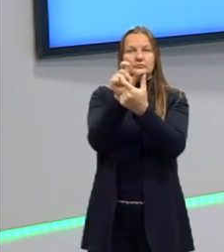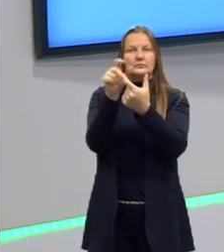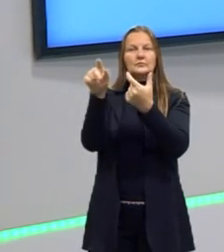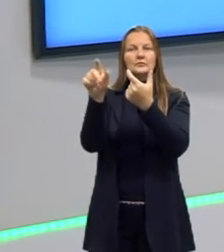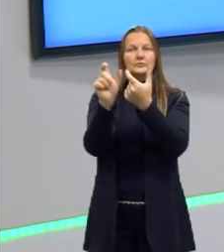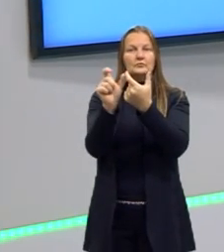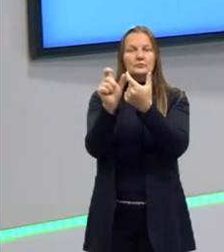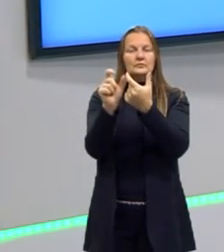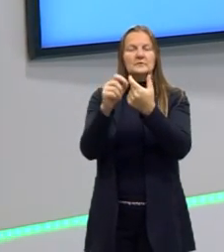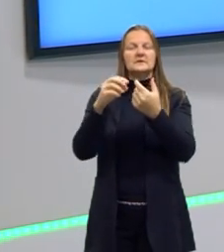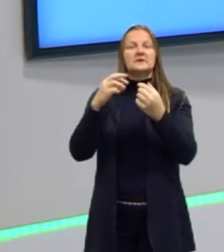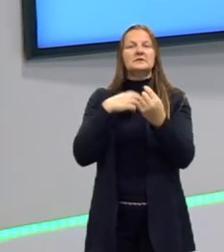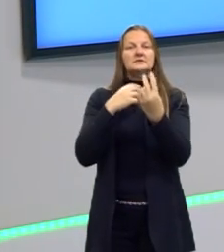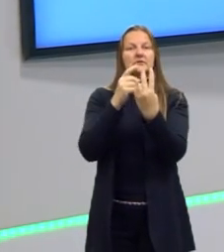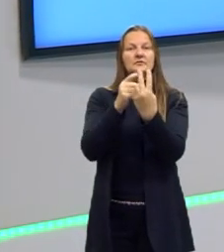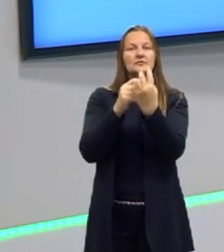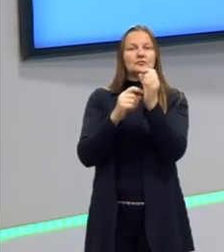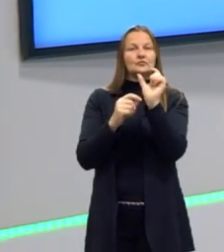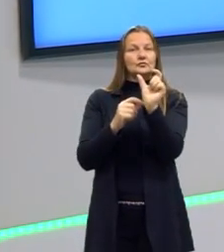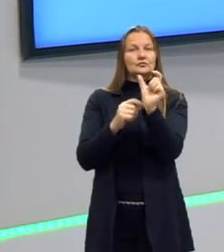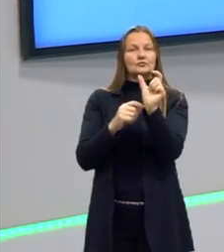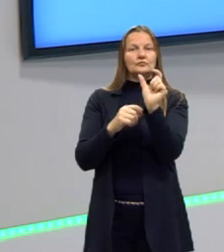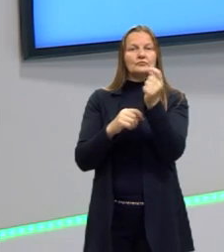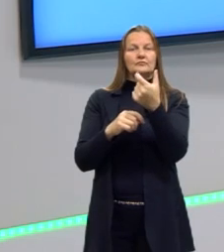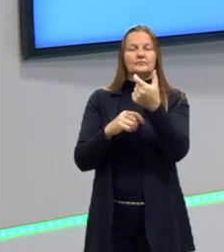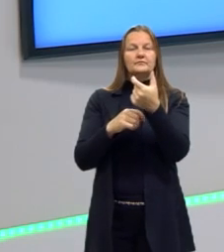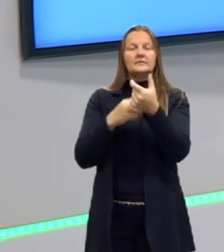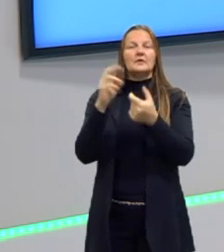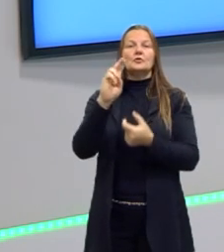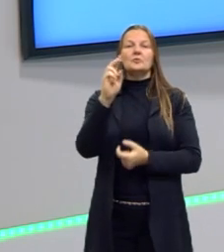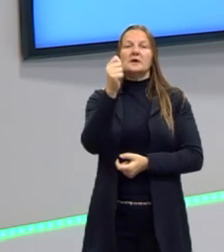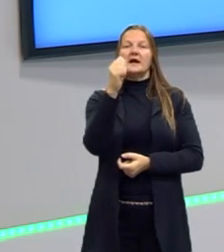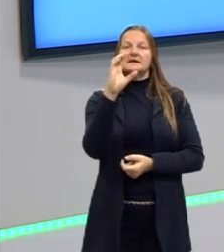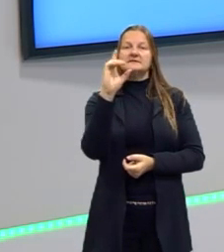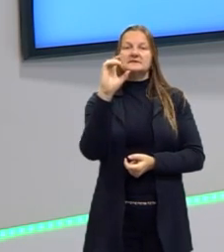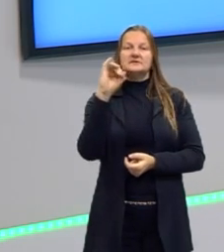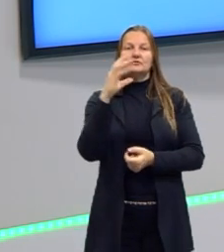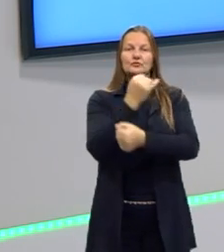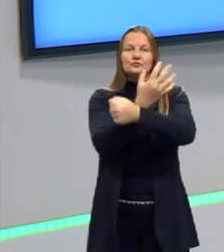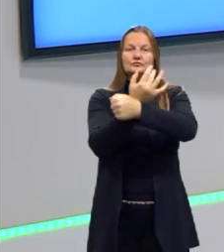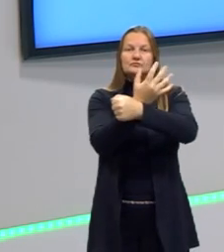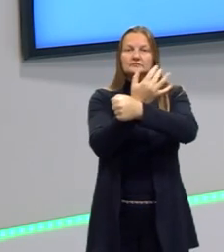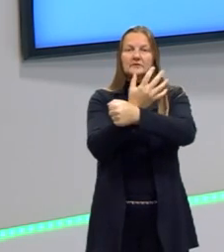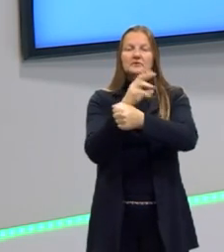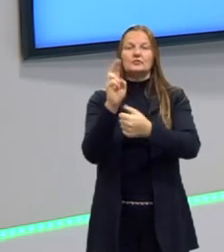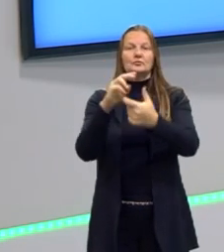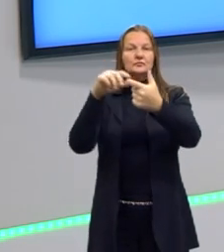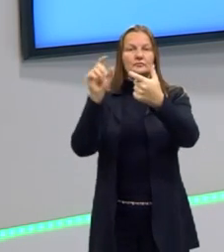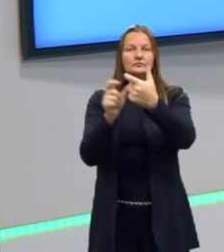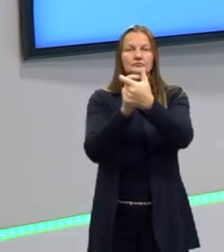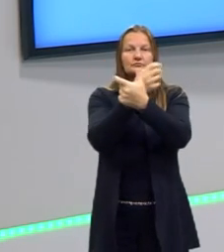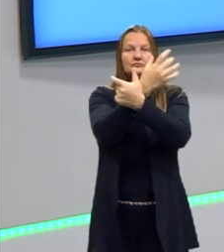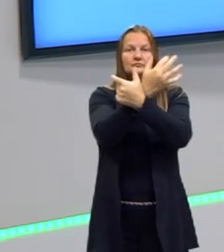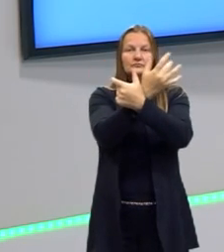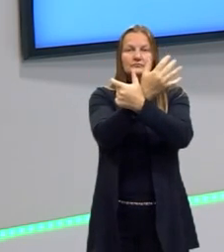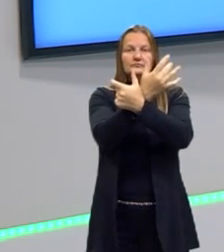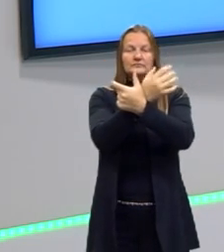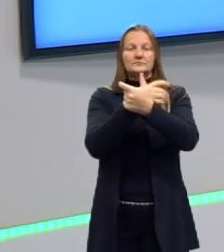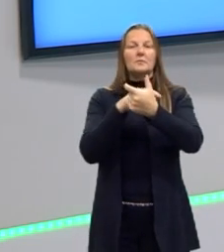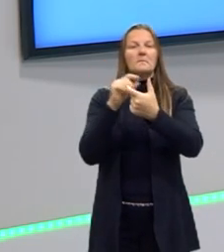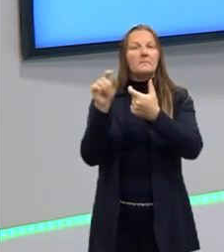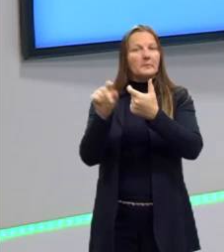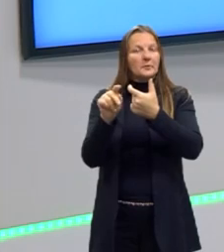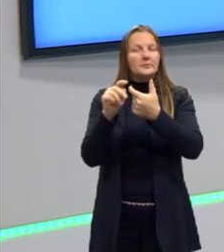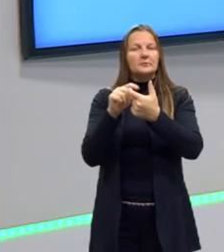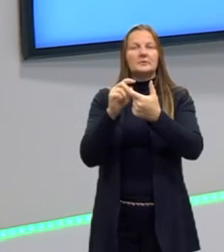nomenclatura, antes do prefixo, a gente adiciona o ácido. Então, a gente sempre vai usar o ácido e aí sim segue a nomenclatura.